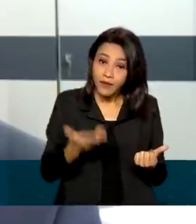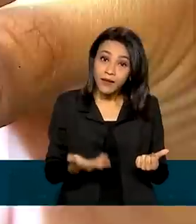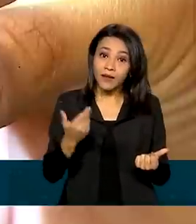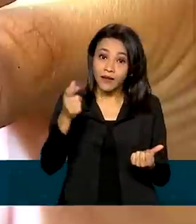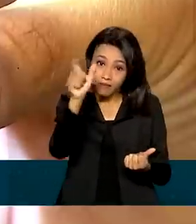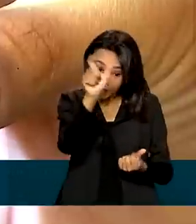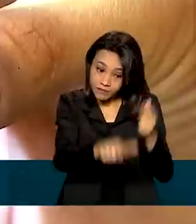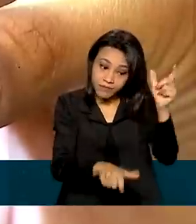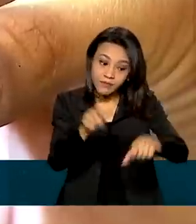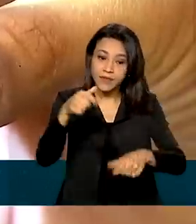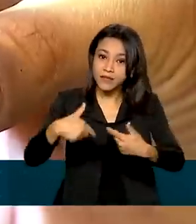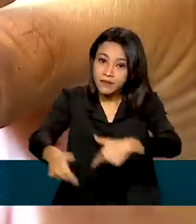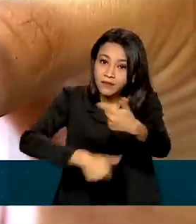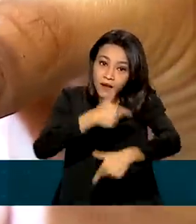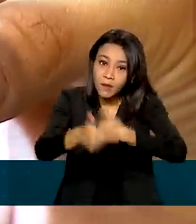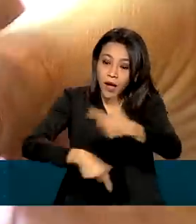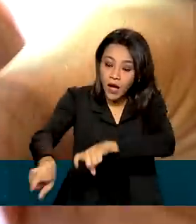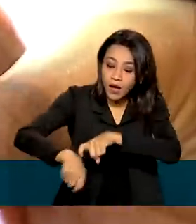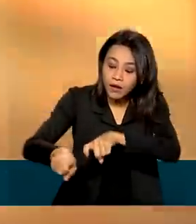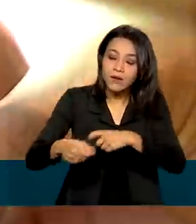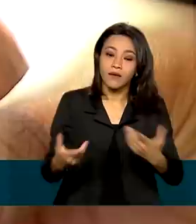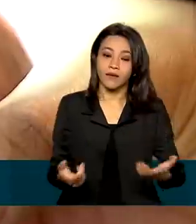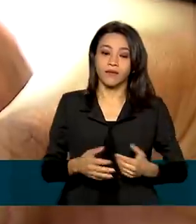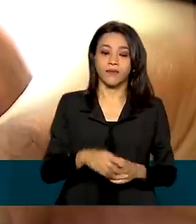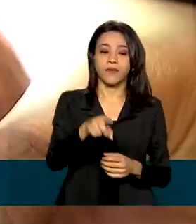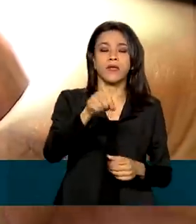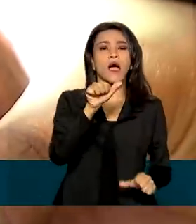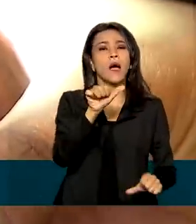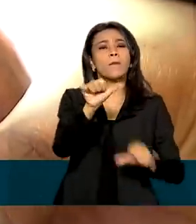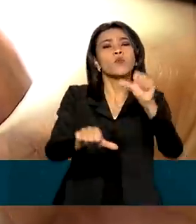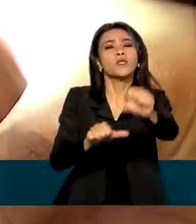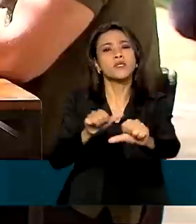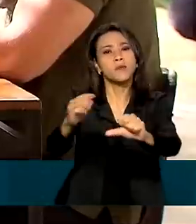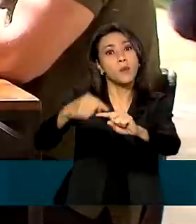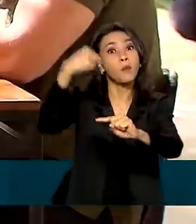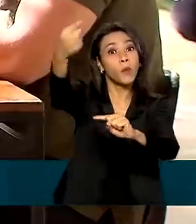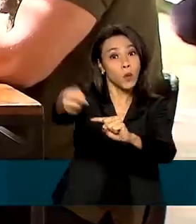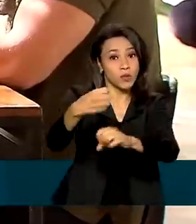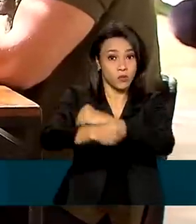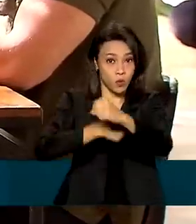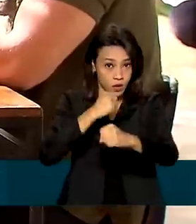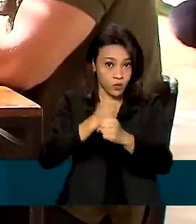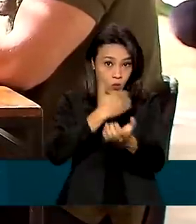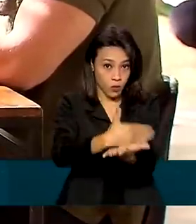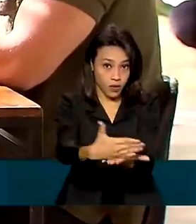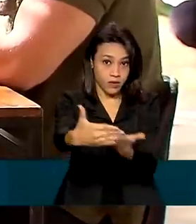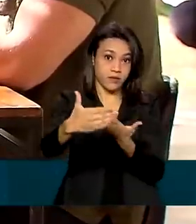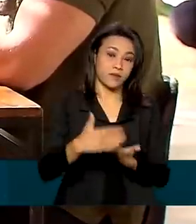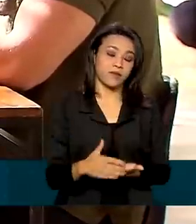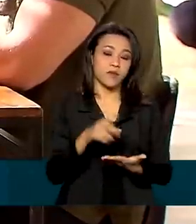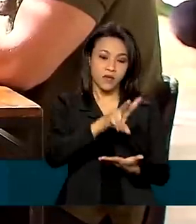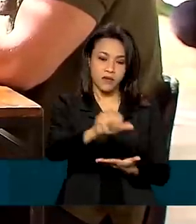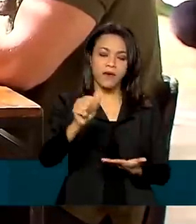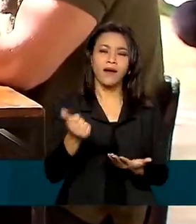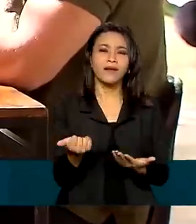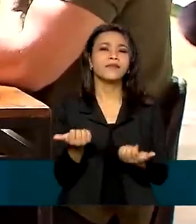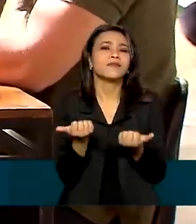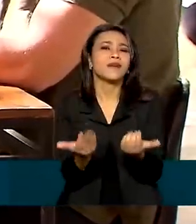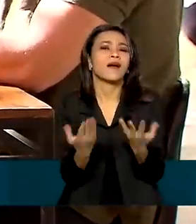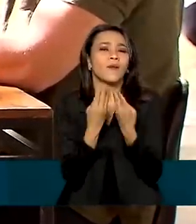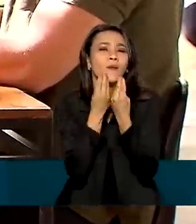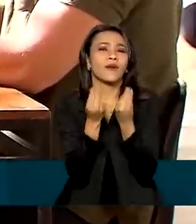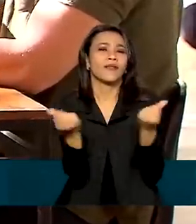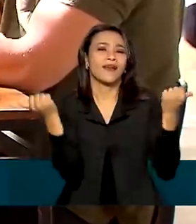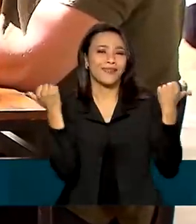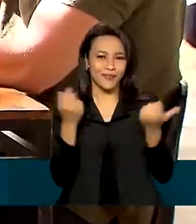cafeicultor. A mudança passa a valer a partir do próximo ano e deve gerar ainda mais qualidade para